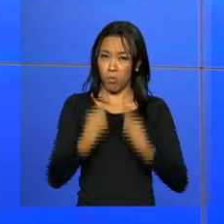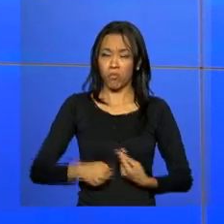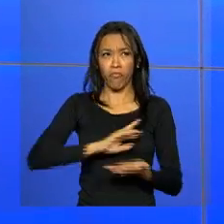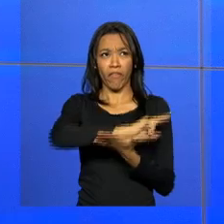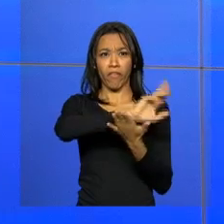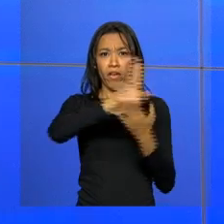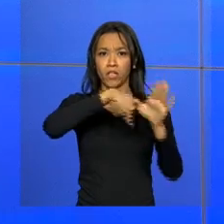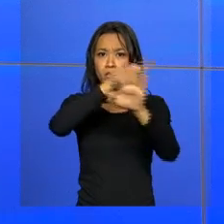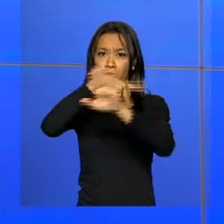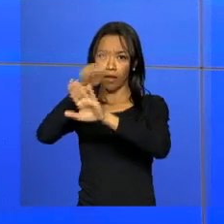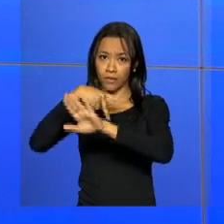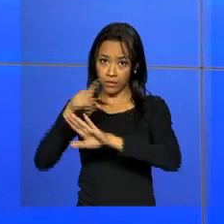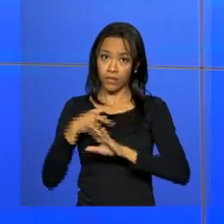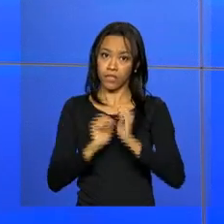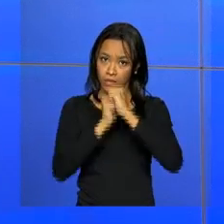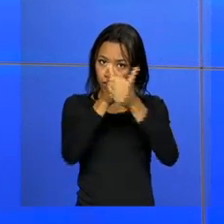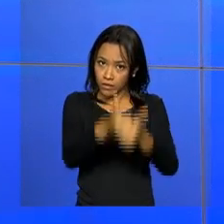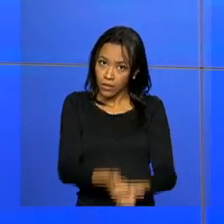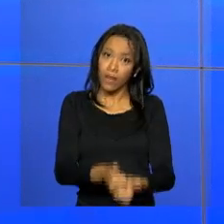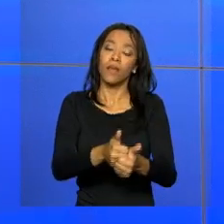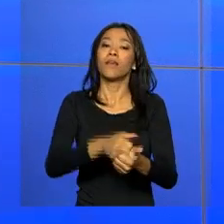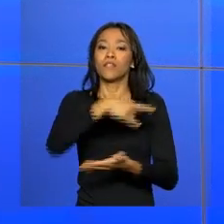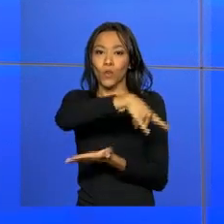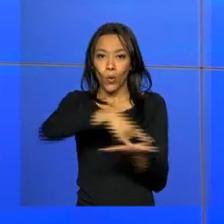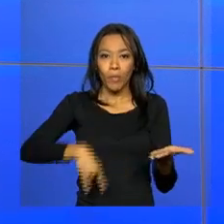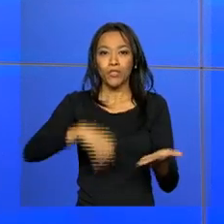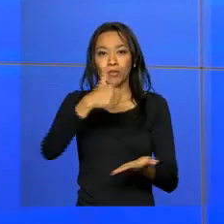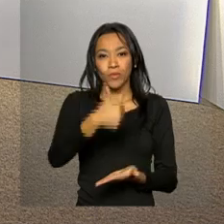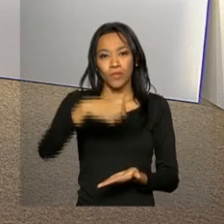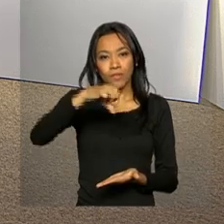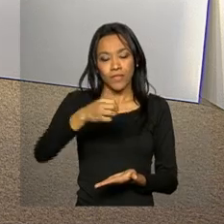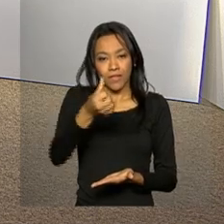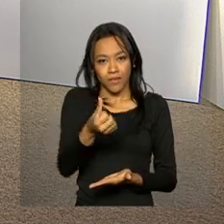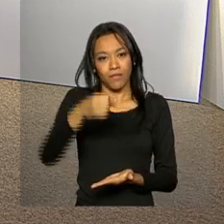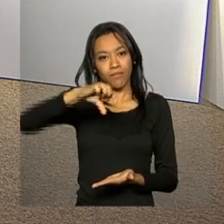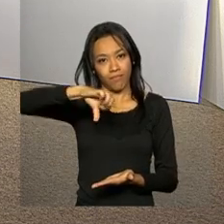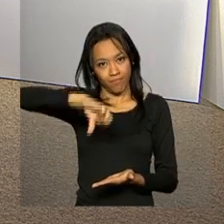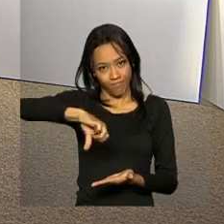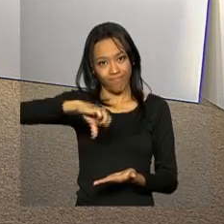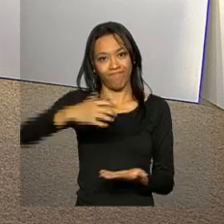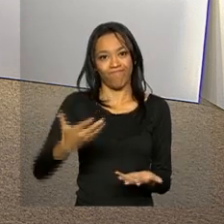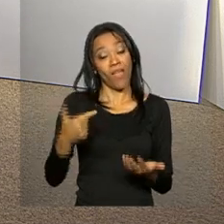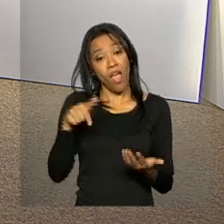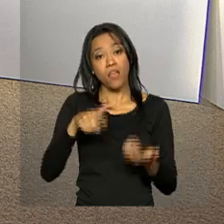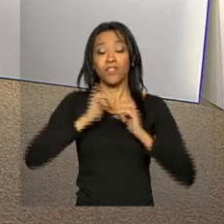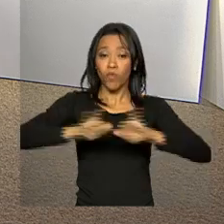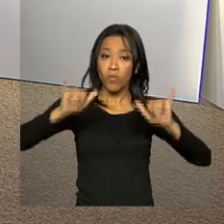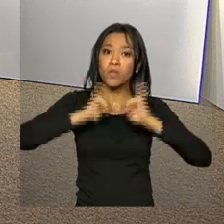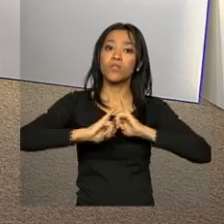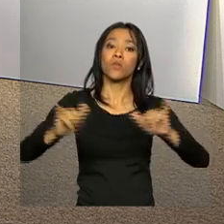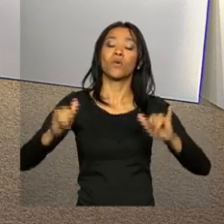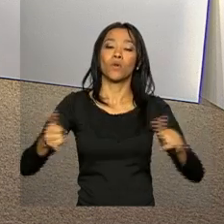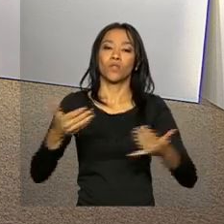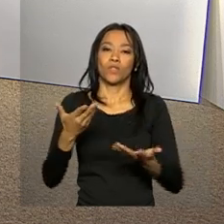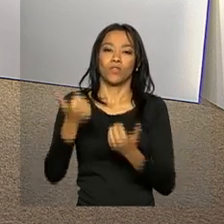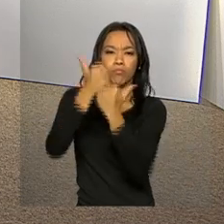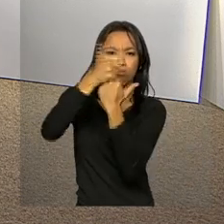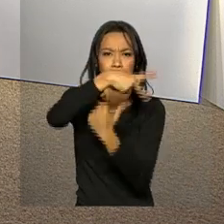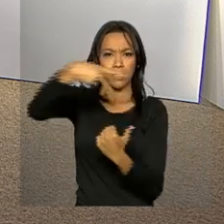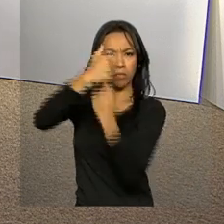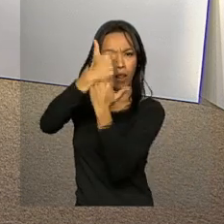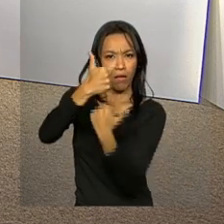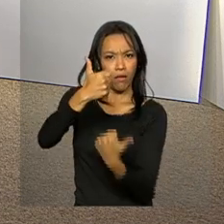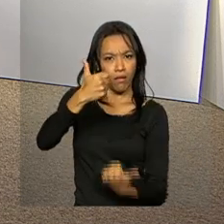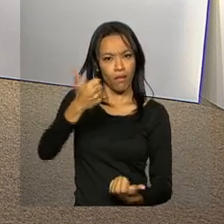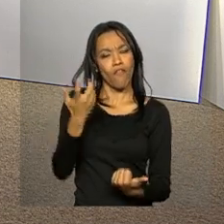que ratificaram o Tratado de 1969. Estas foram as informações do Poder Executivo Federal